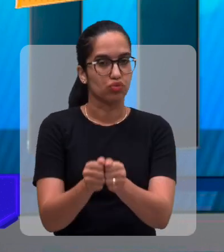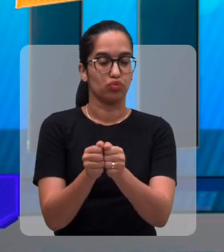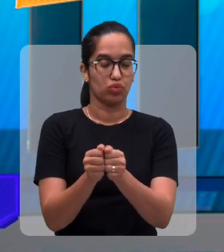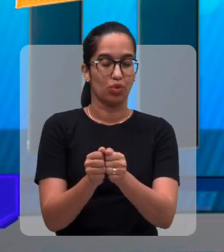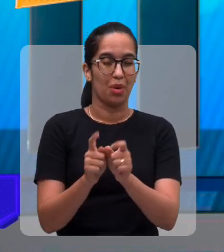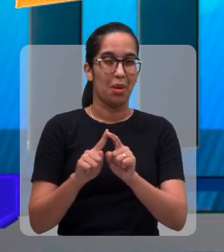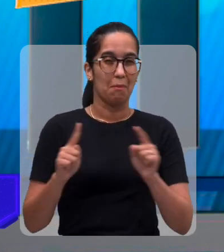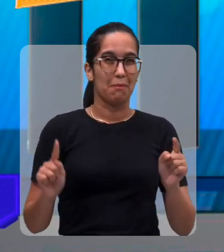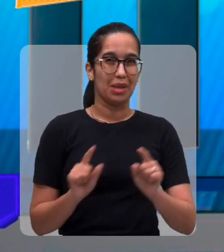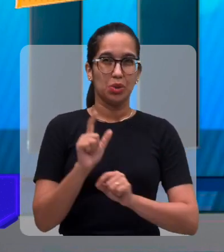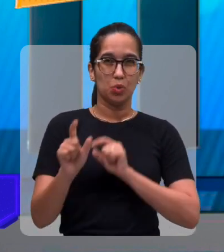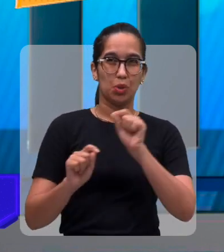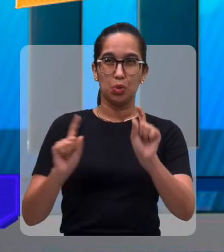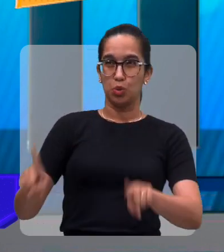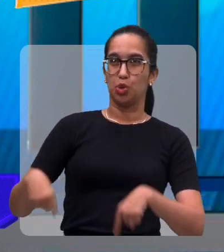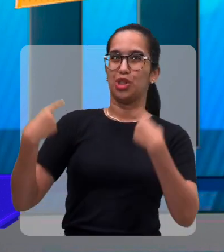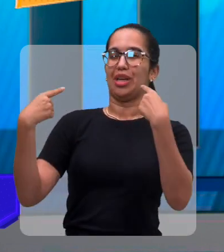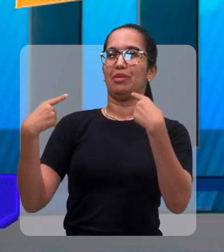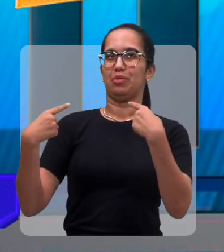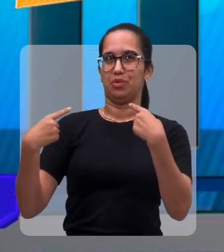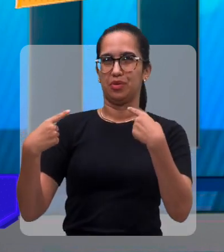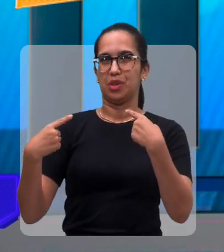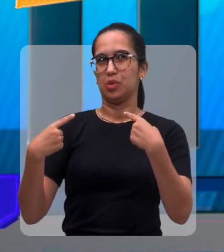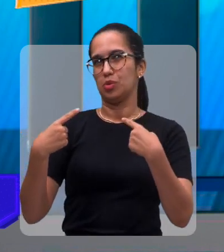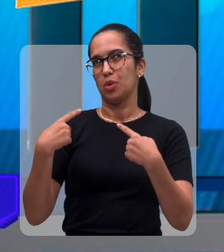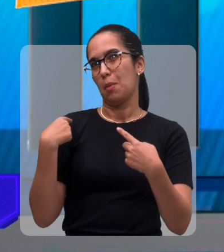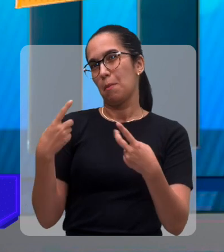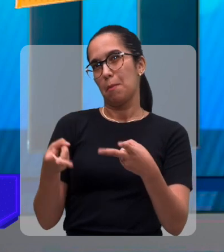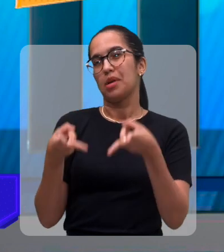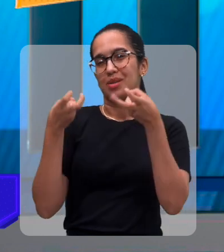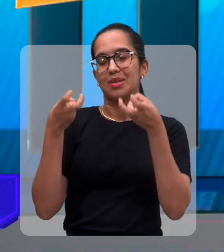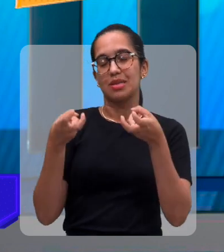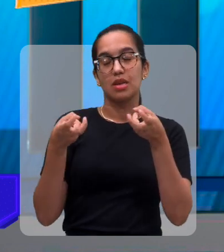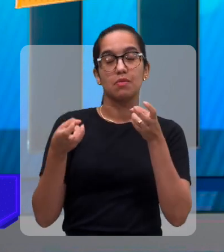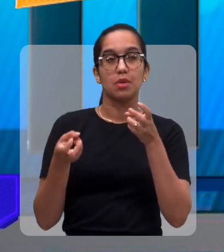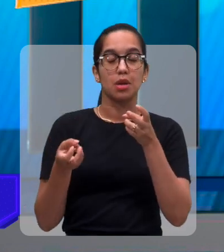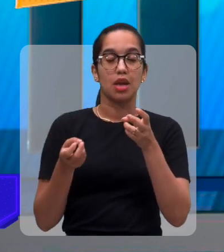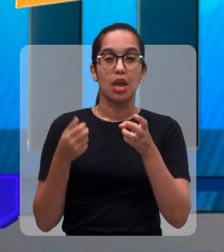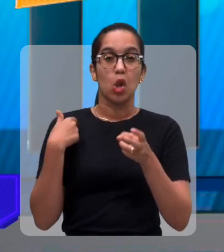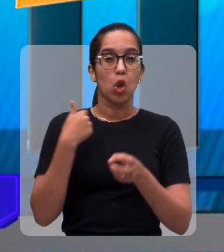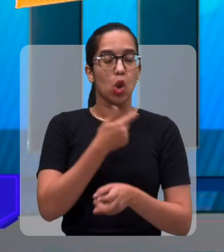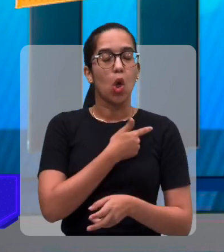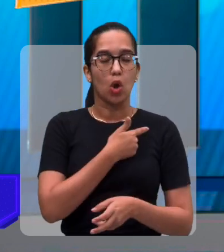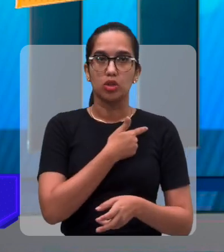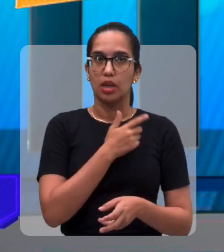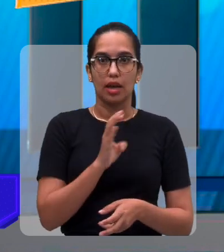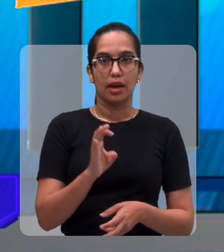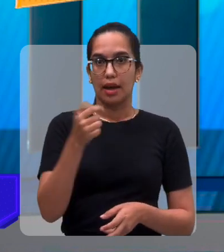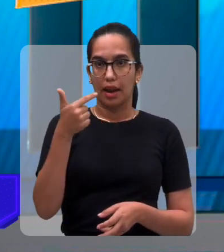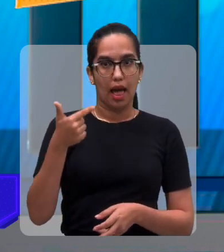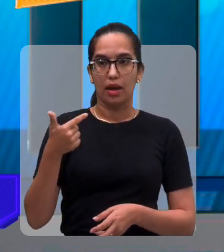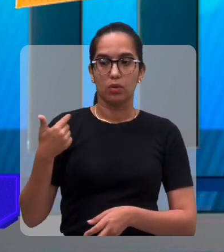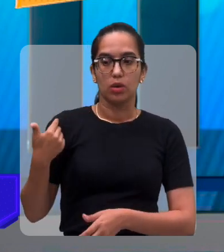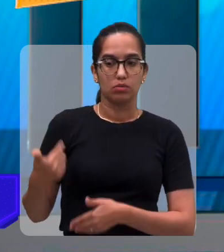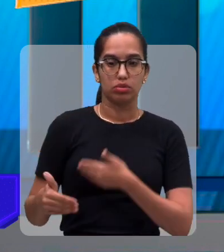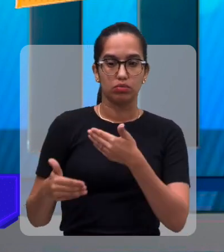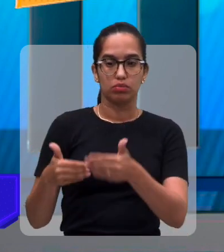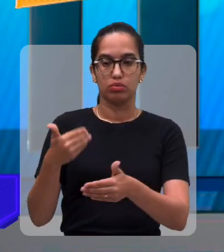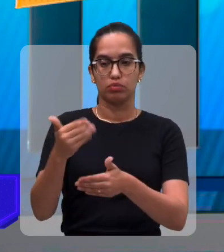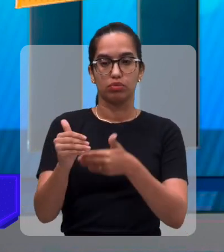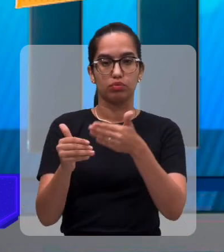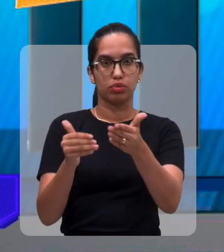a nossa dificuldade, qual é a nossa percepção? É que a gente está caminhando, com certeza, rumo à inclusão,